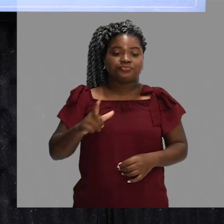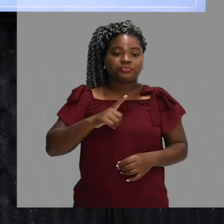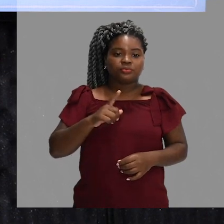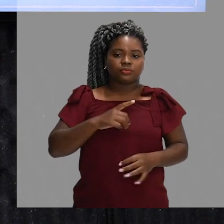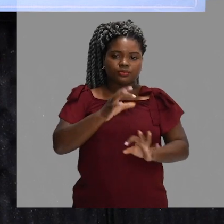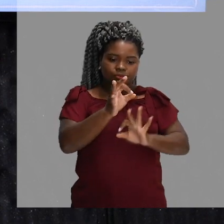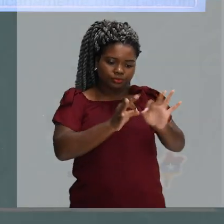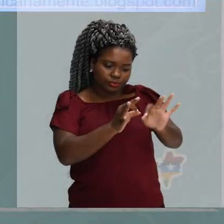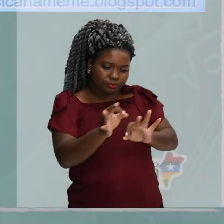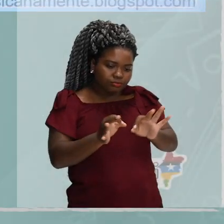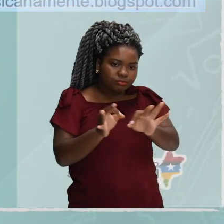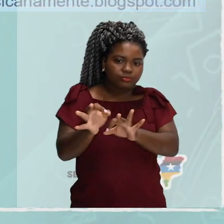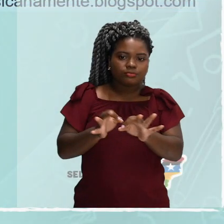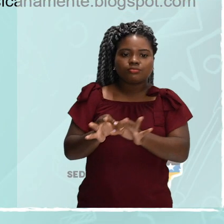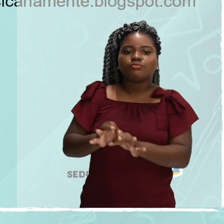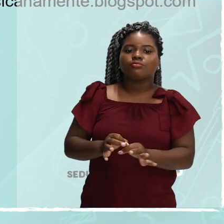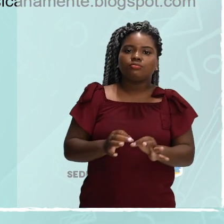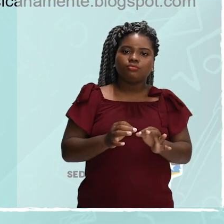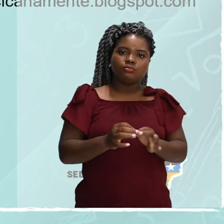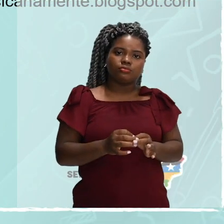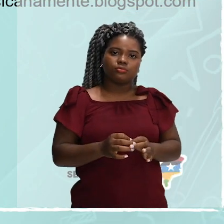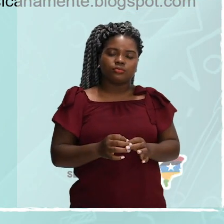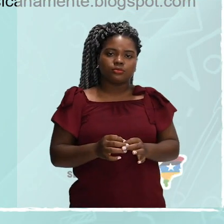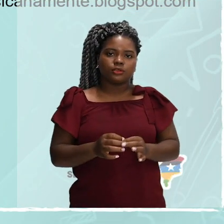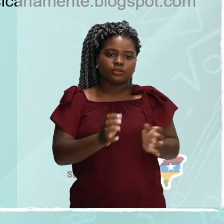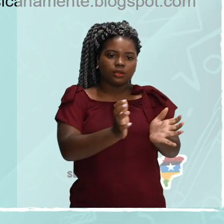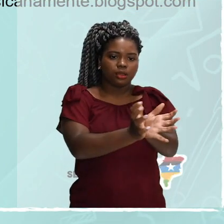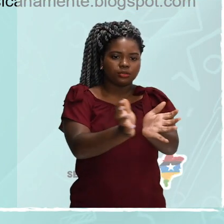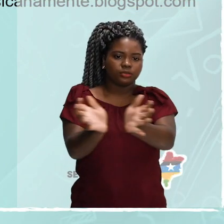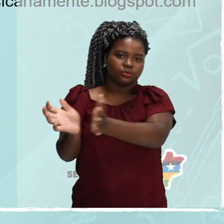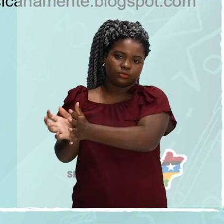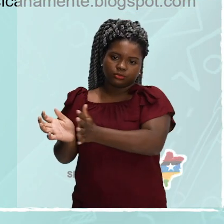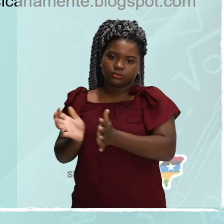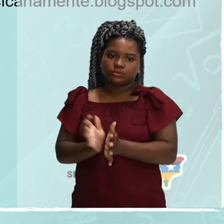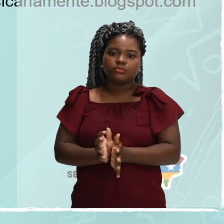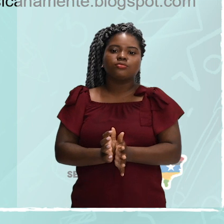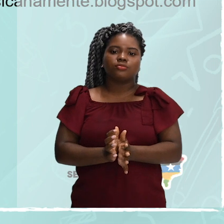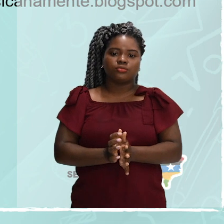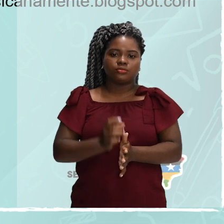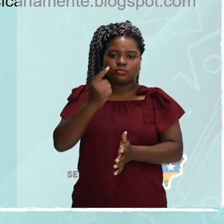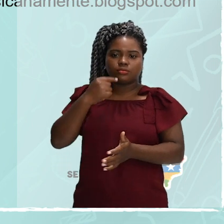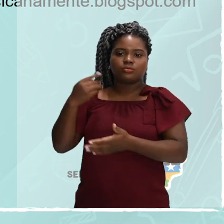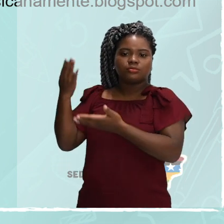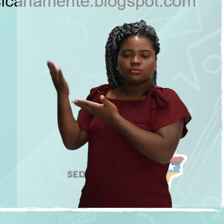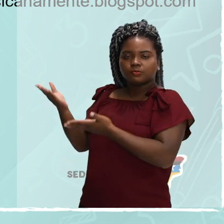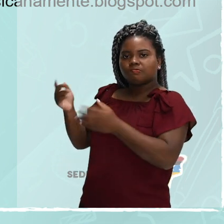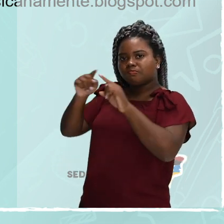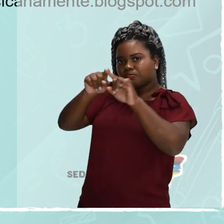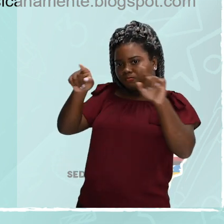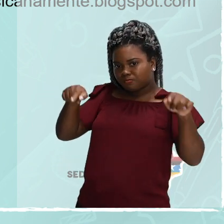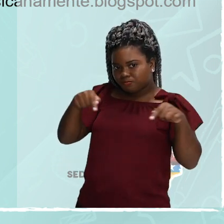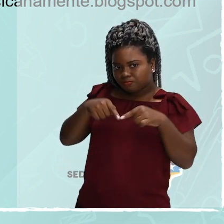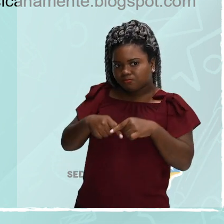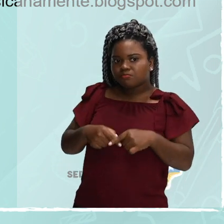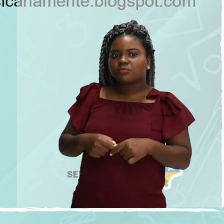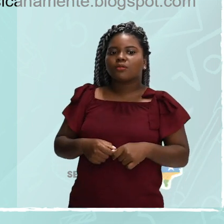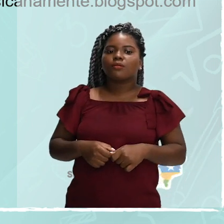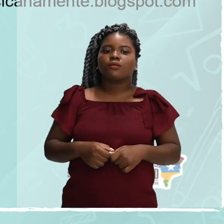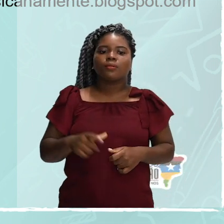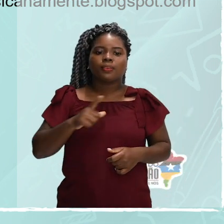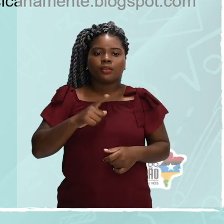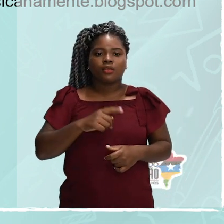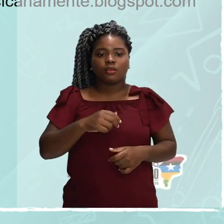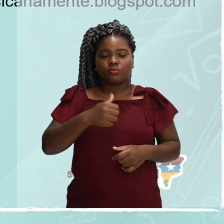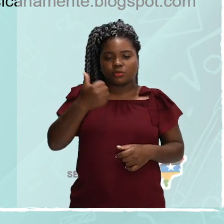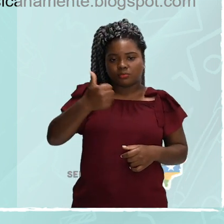O rodízio dos atletas. Esse é o posicionamento dos atletas em quadro. A posição número 1 chama-se defesa direita e a posição de